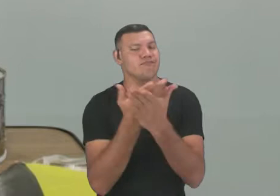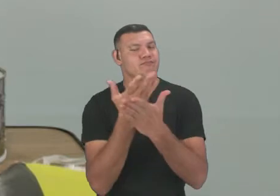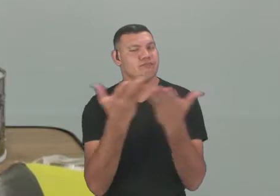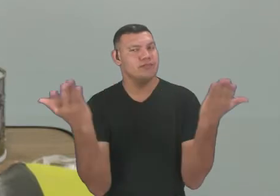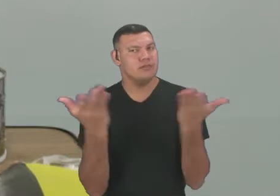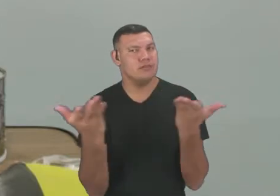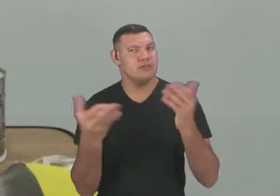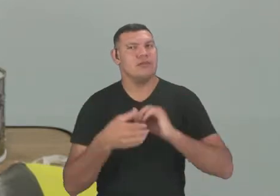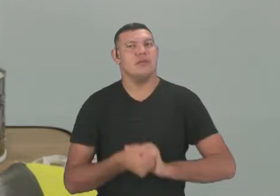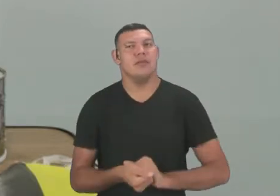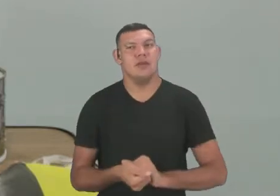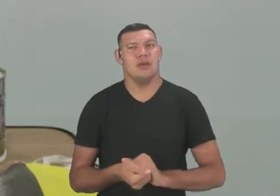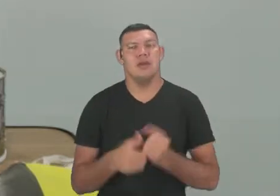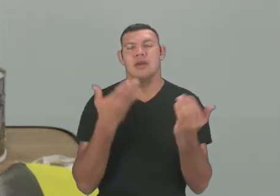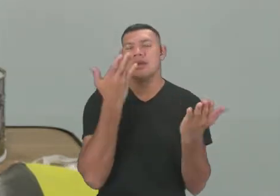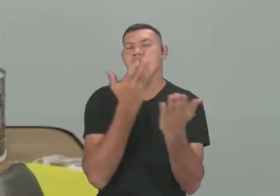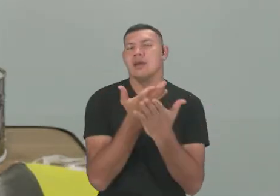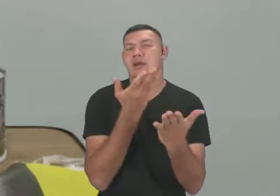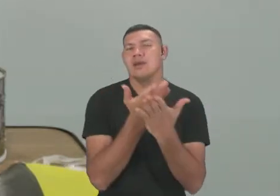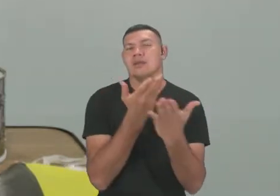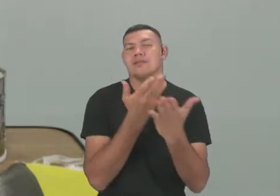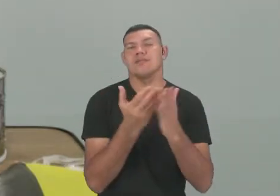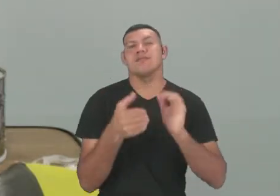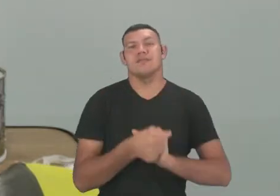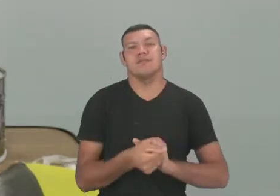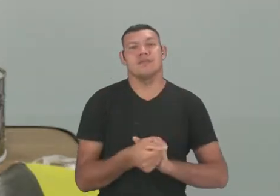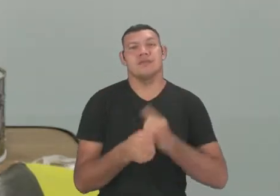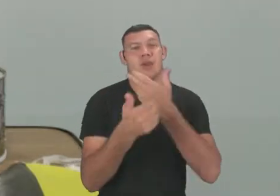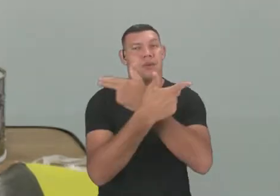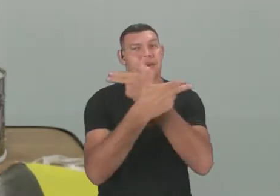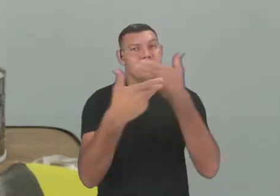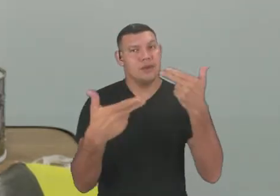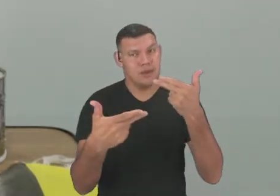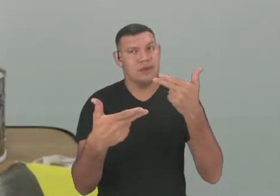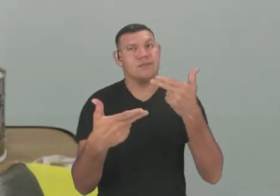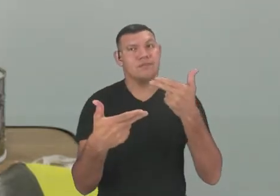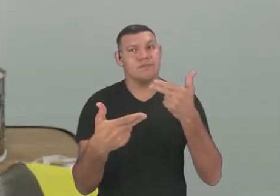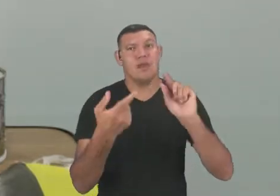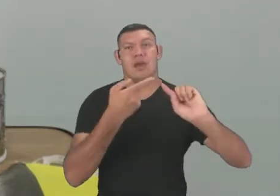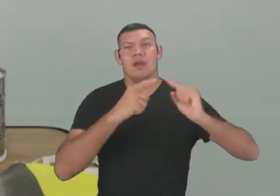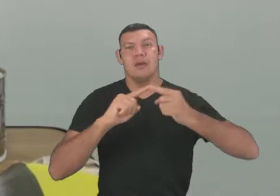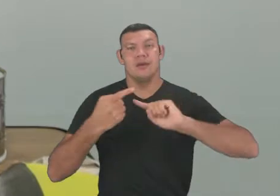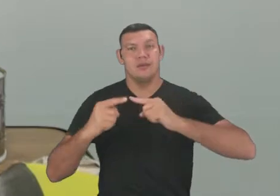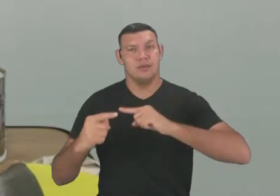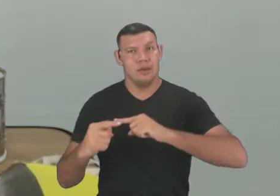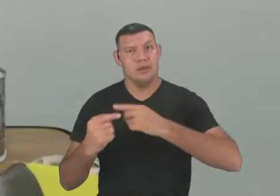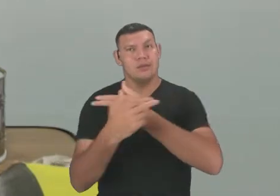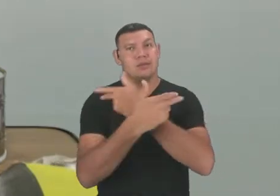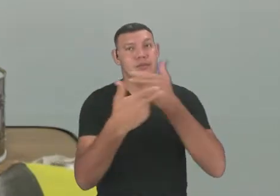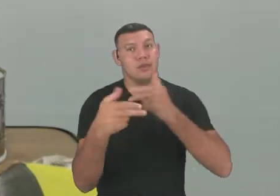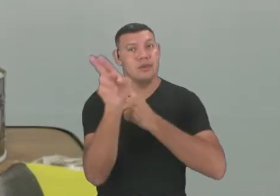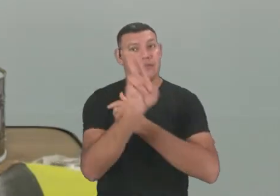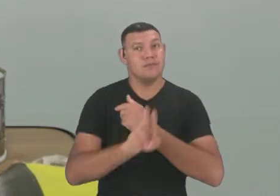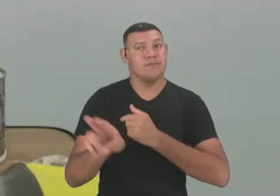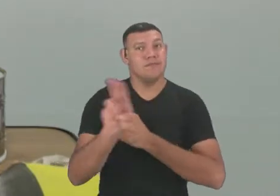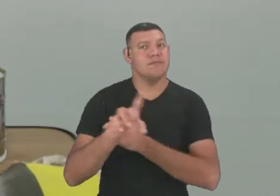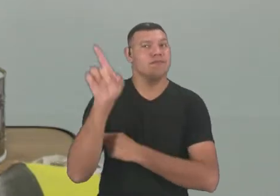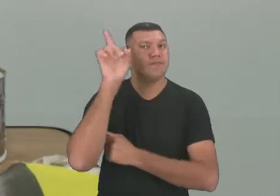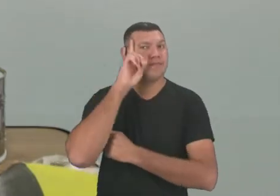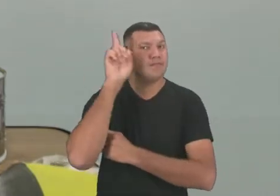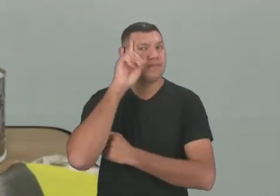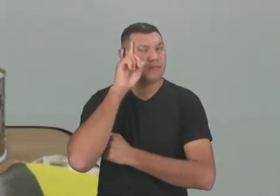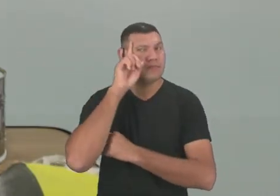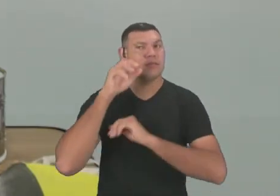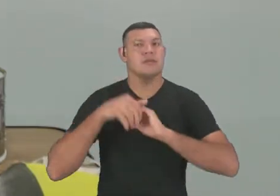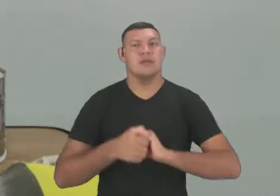Estamos estudando sobre os objetos, sobre os materiais e objetos que utilizamos no nosso cotidiano.